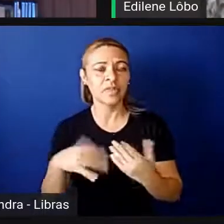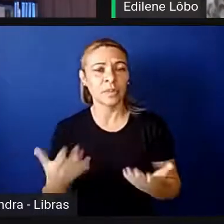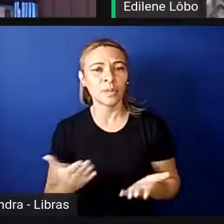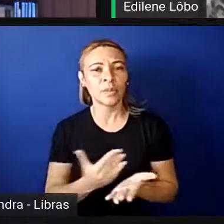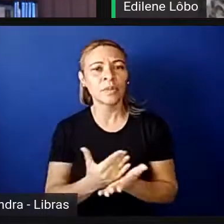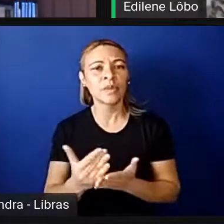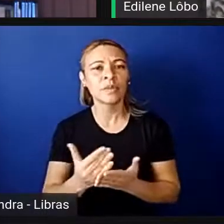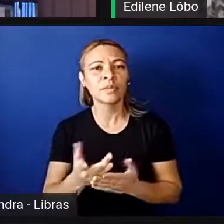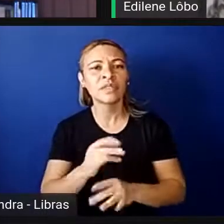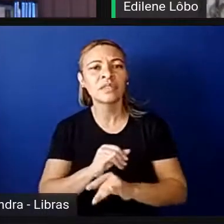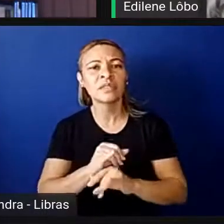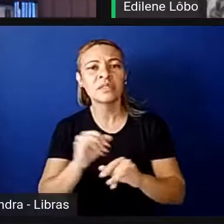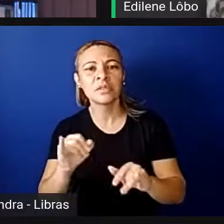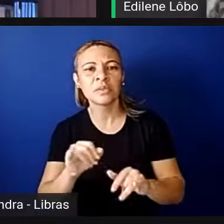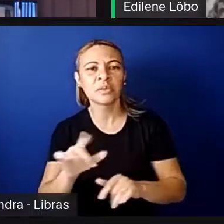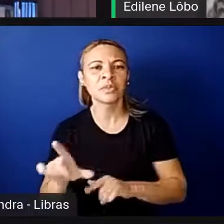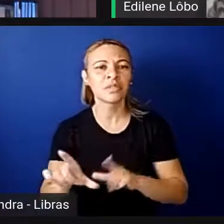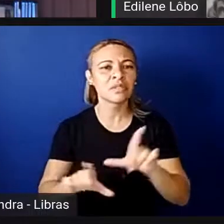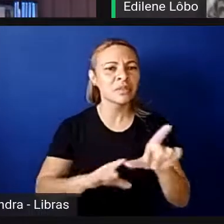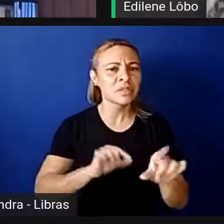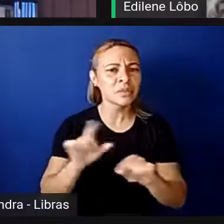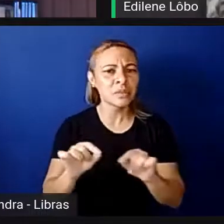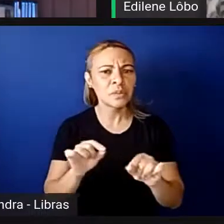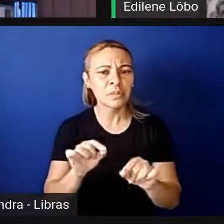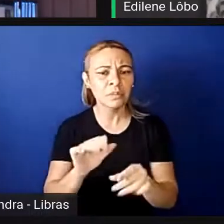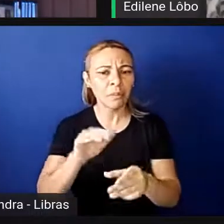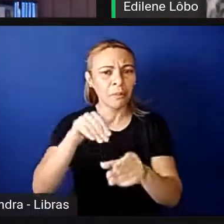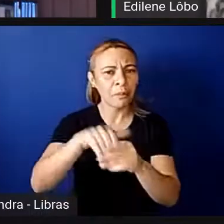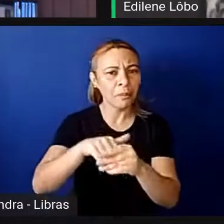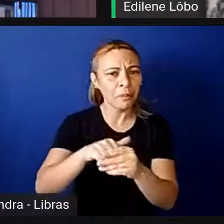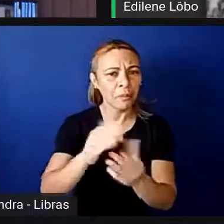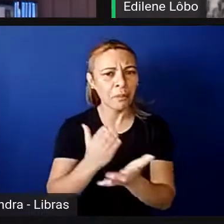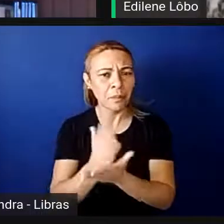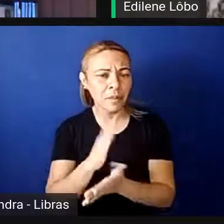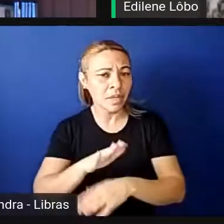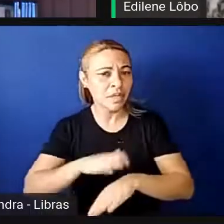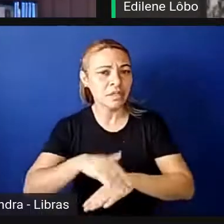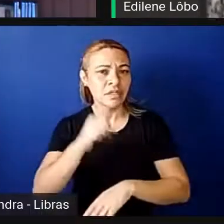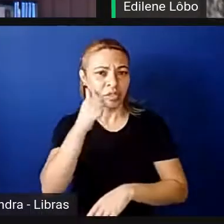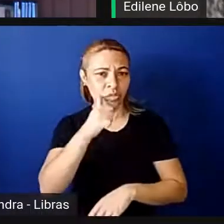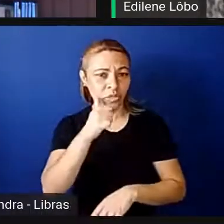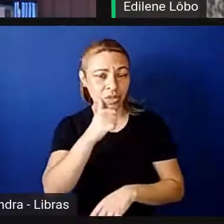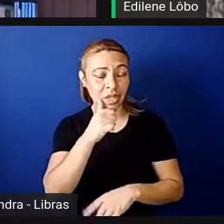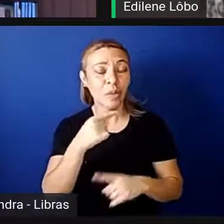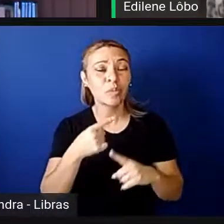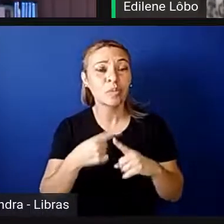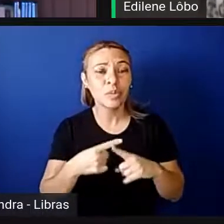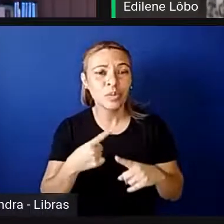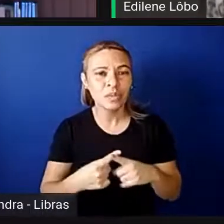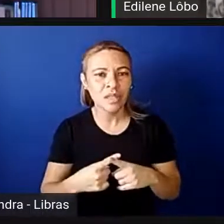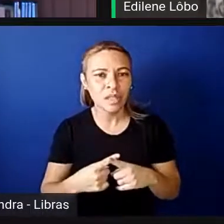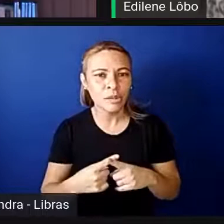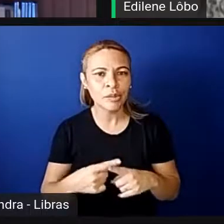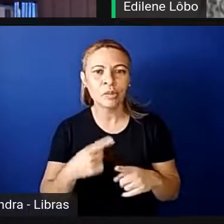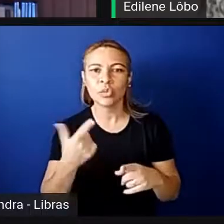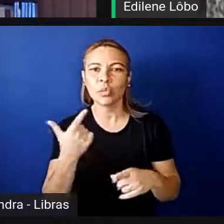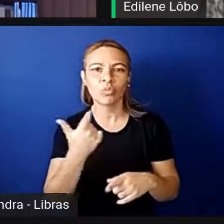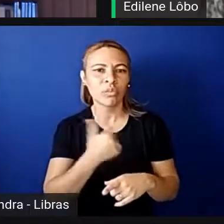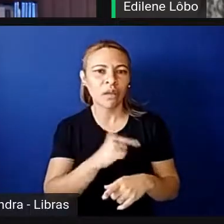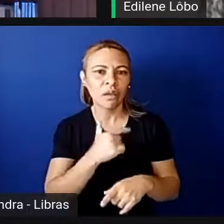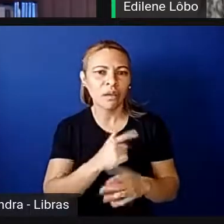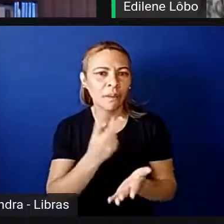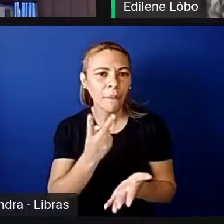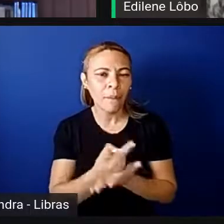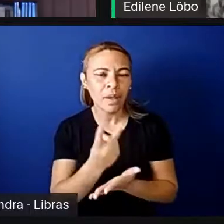nós não elegemos mais mulheres porque a elas não é dado o mesmo tempo de exposição